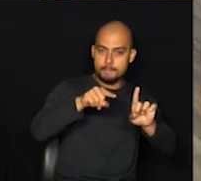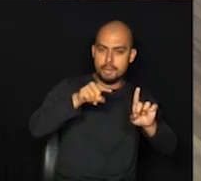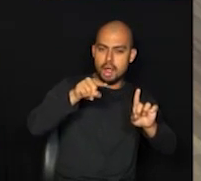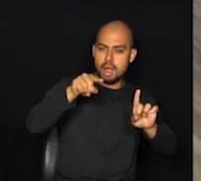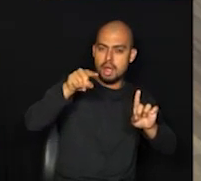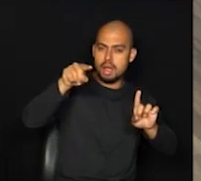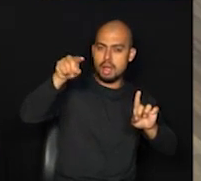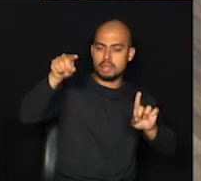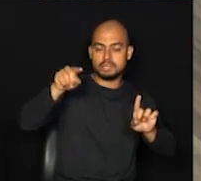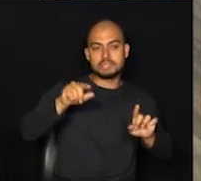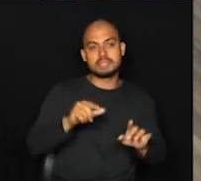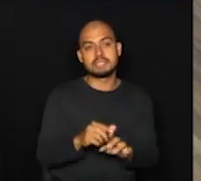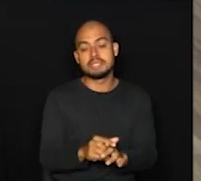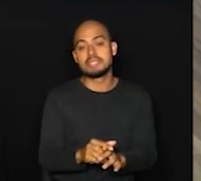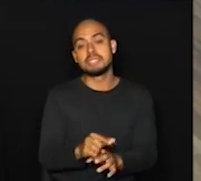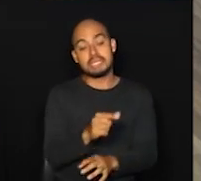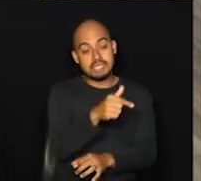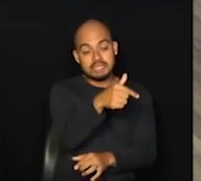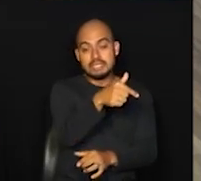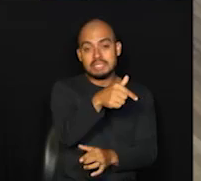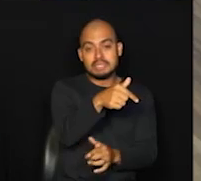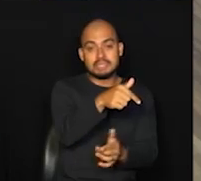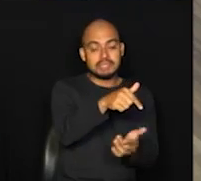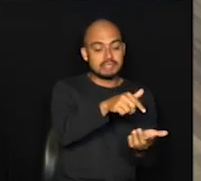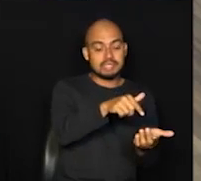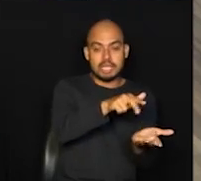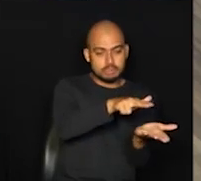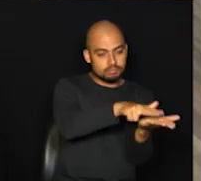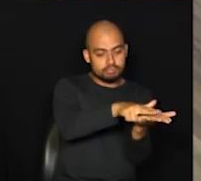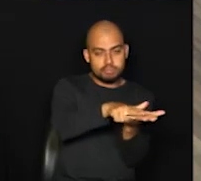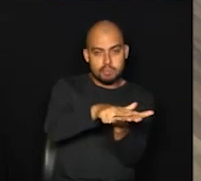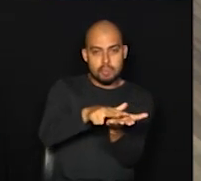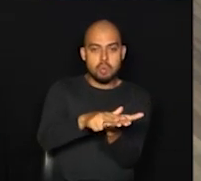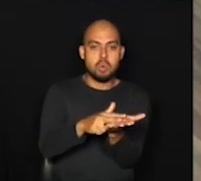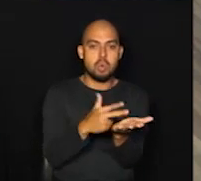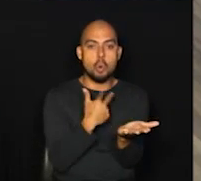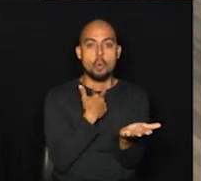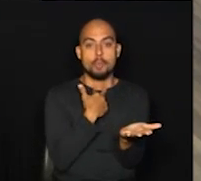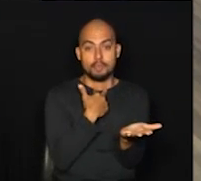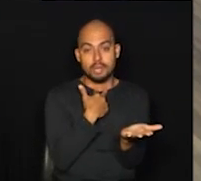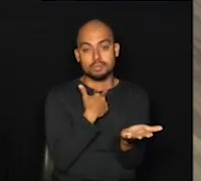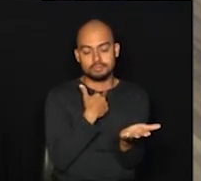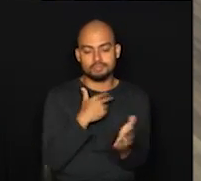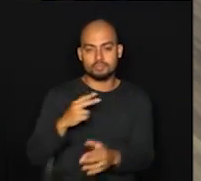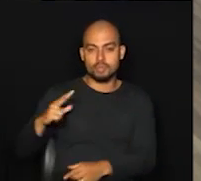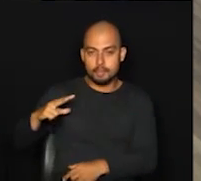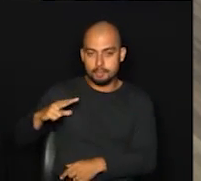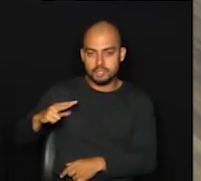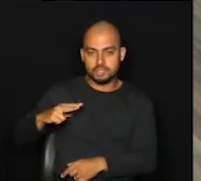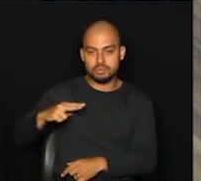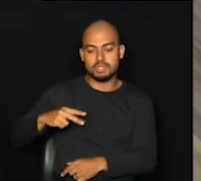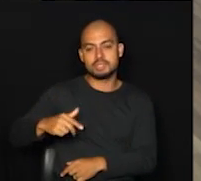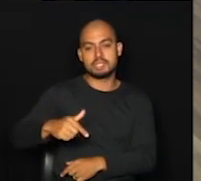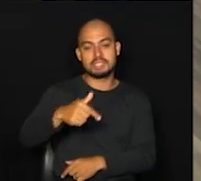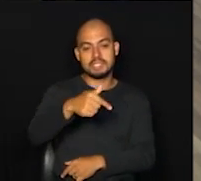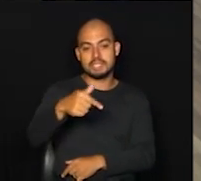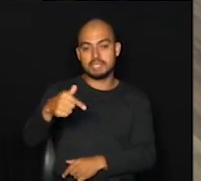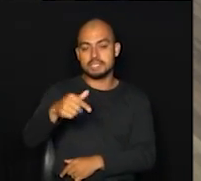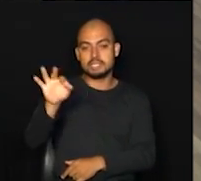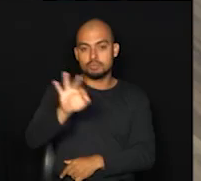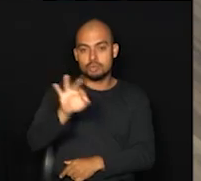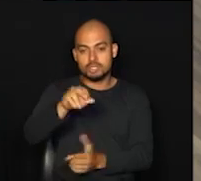vagos, 76% dos leitos estão ocupados. Na rede particular, 77%